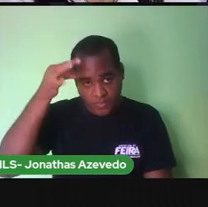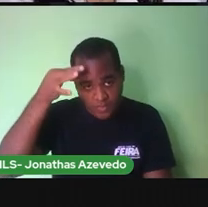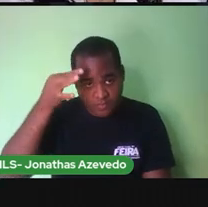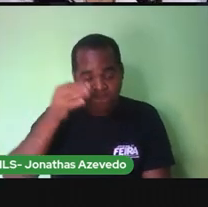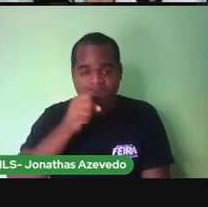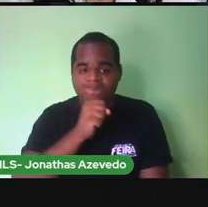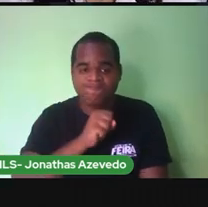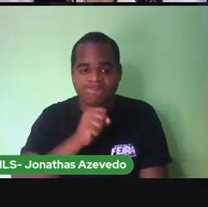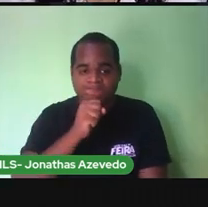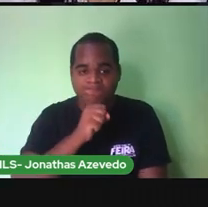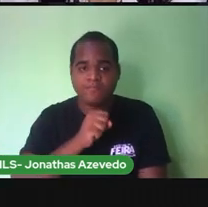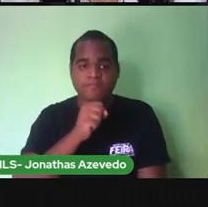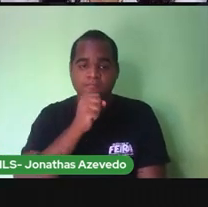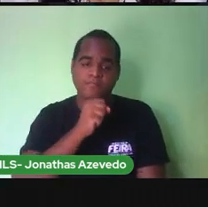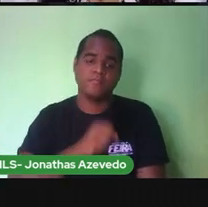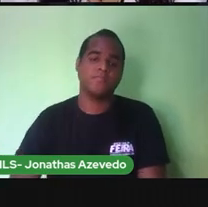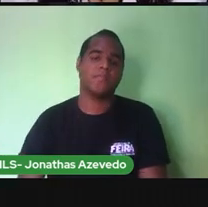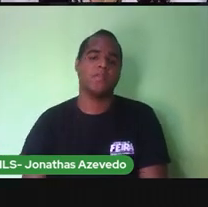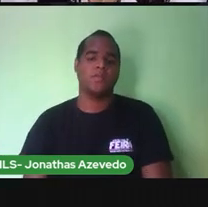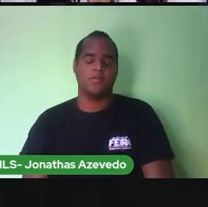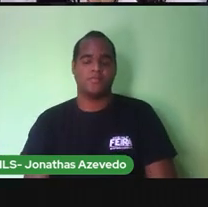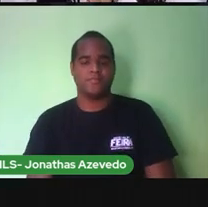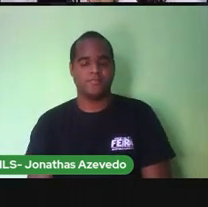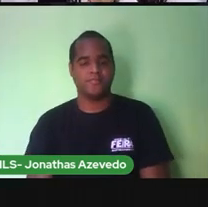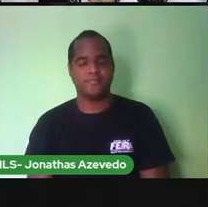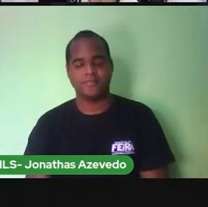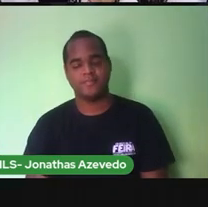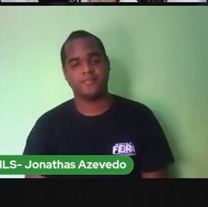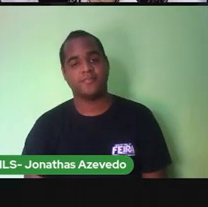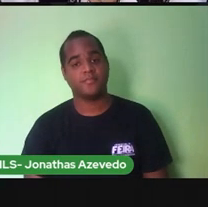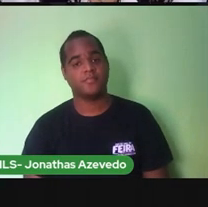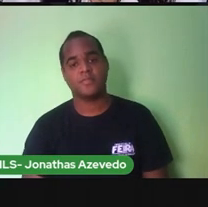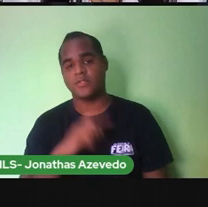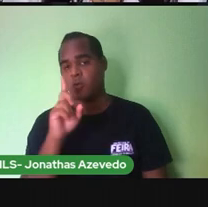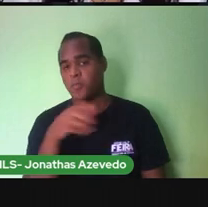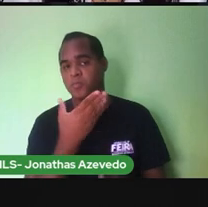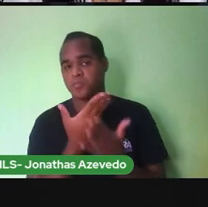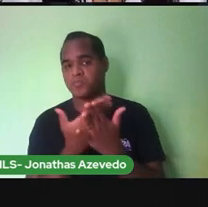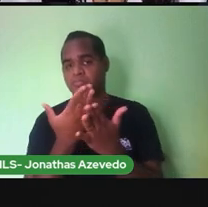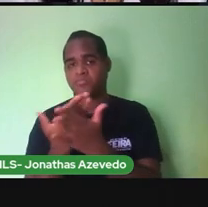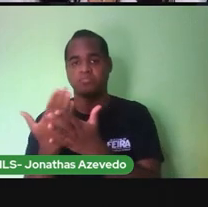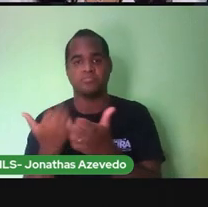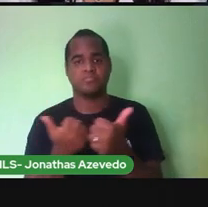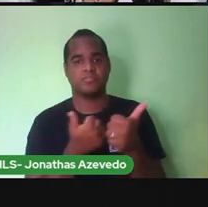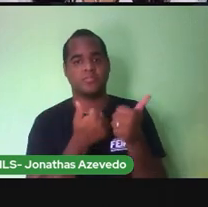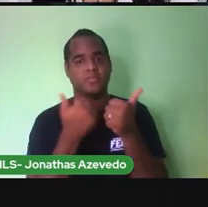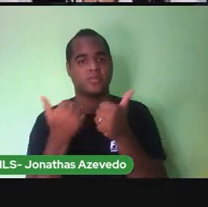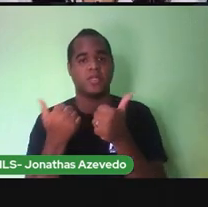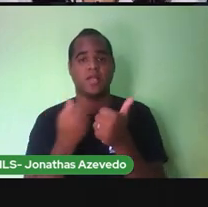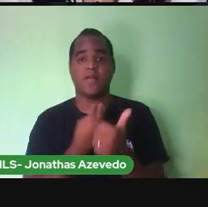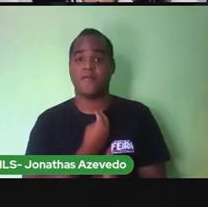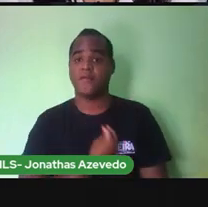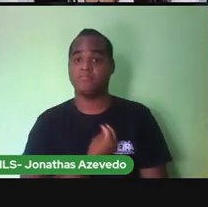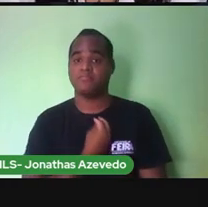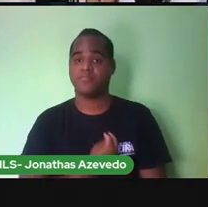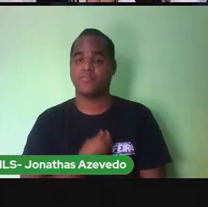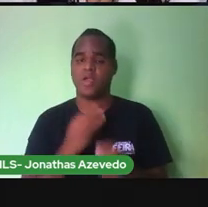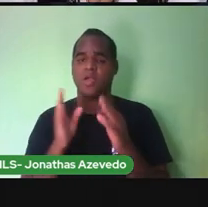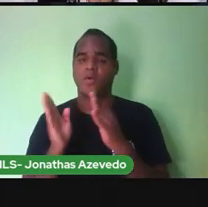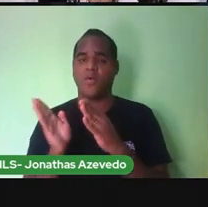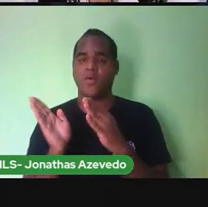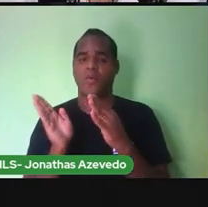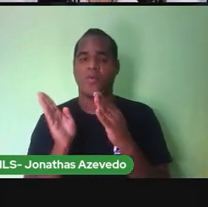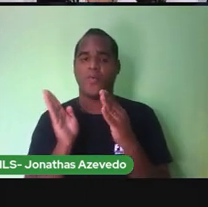e a velhice. Tudo isso nós já estudamos. Nós também vimos que a vida passa